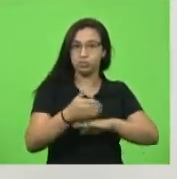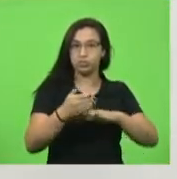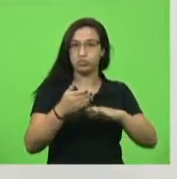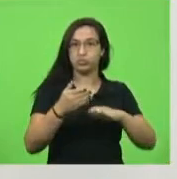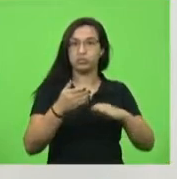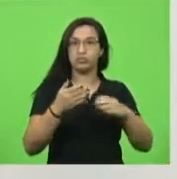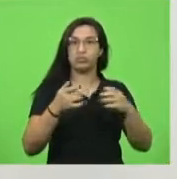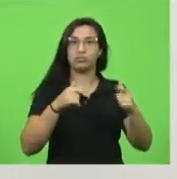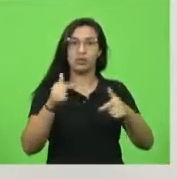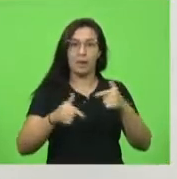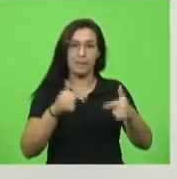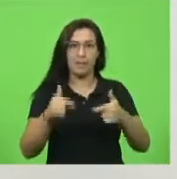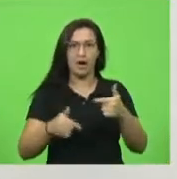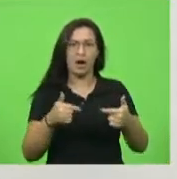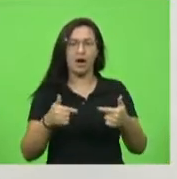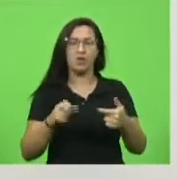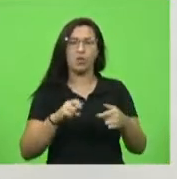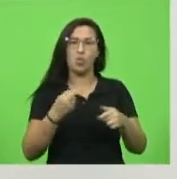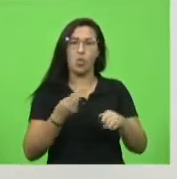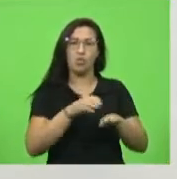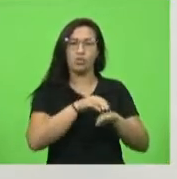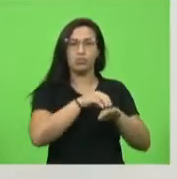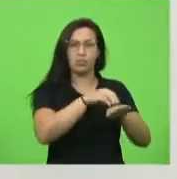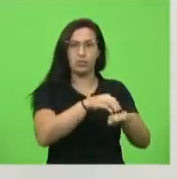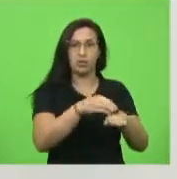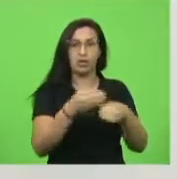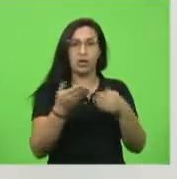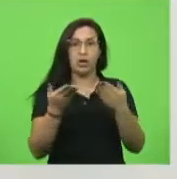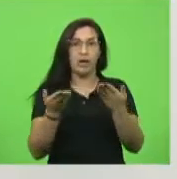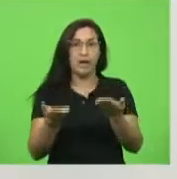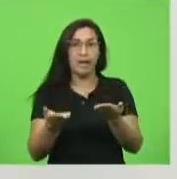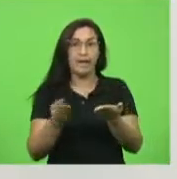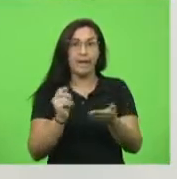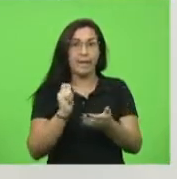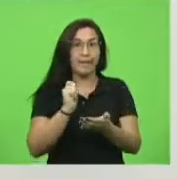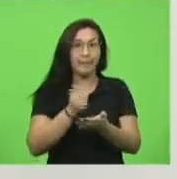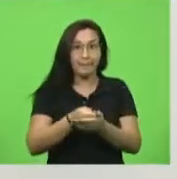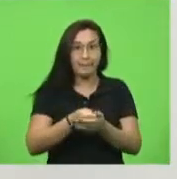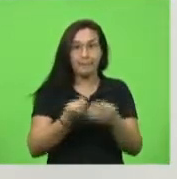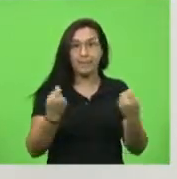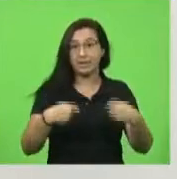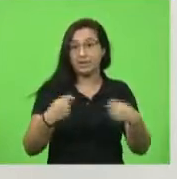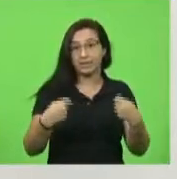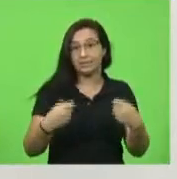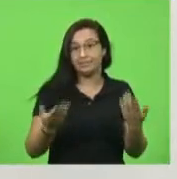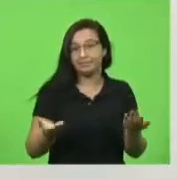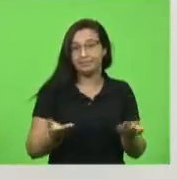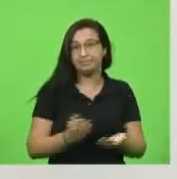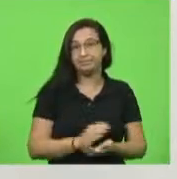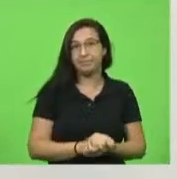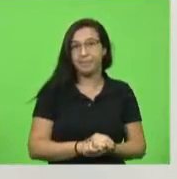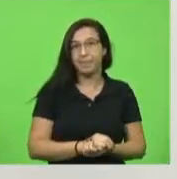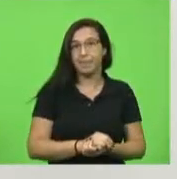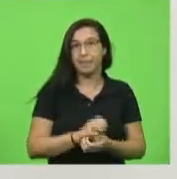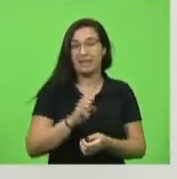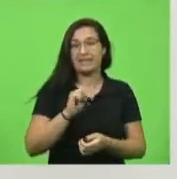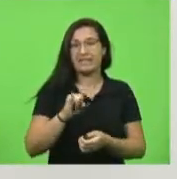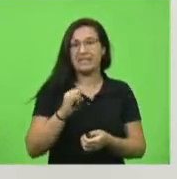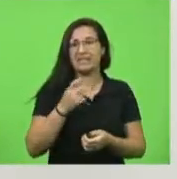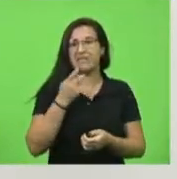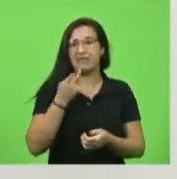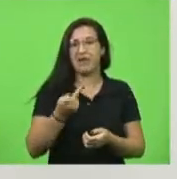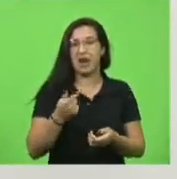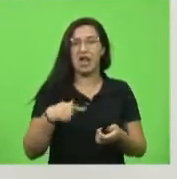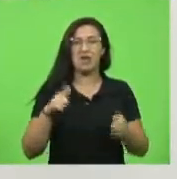carro que usa só para transporte, ele dá um jeito de pagar, ele tem que pagar. E se ele dissesse, vou entrar numa